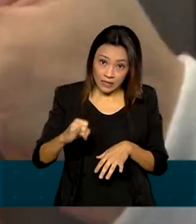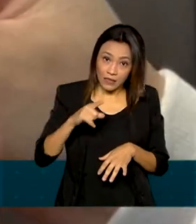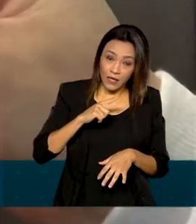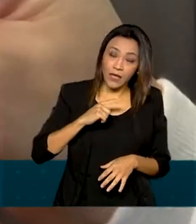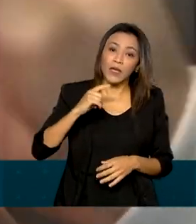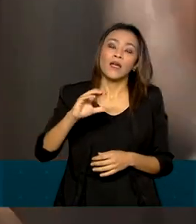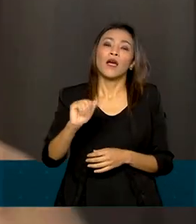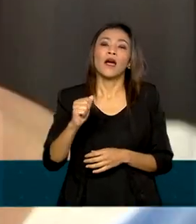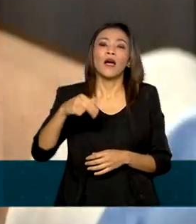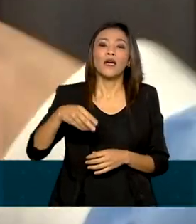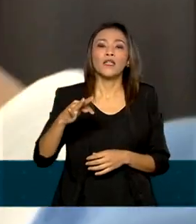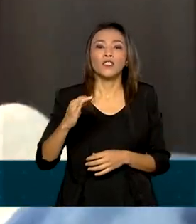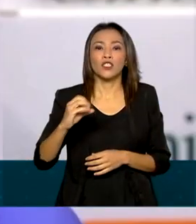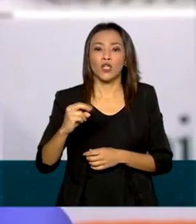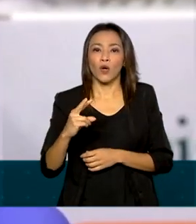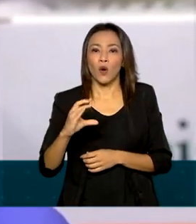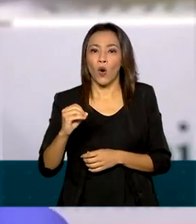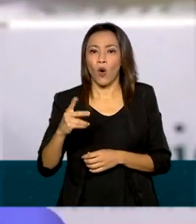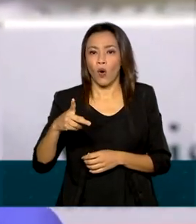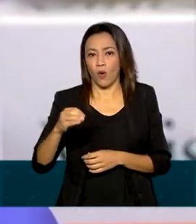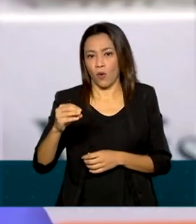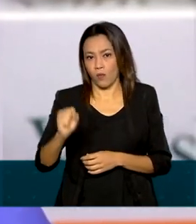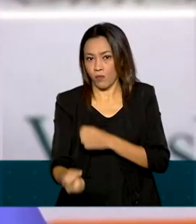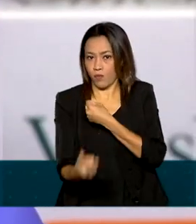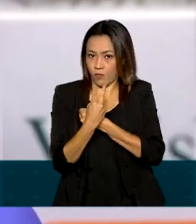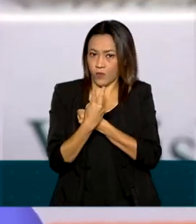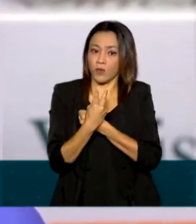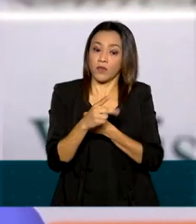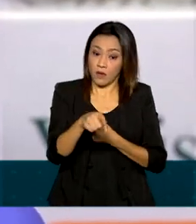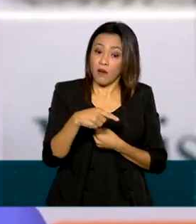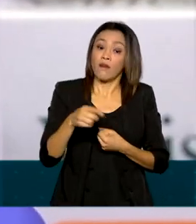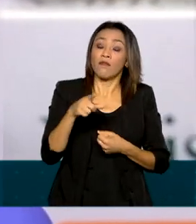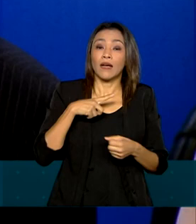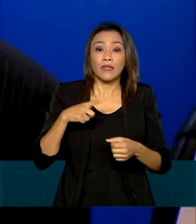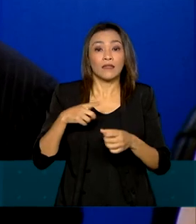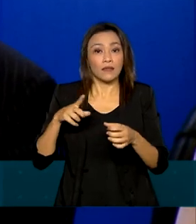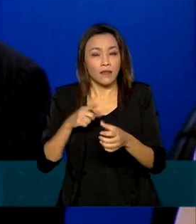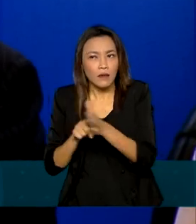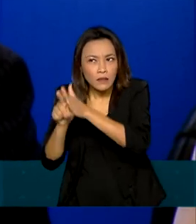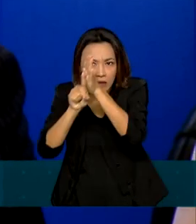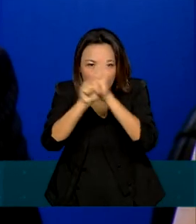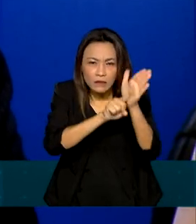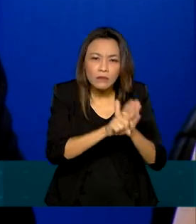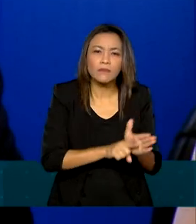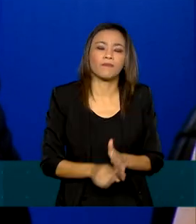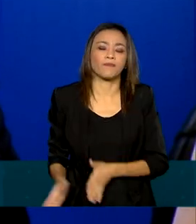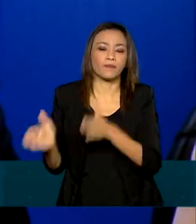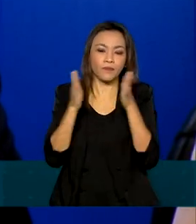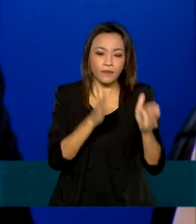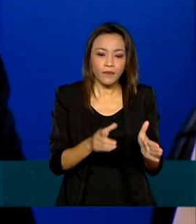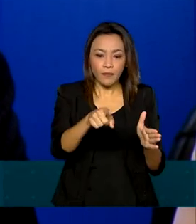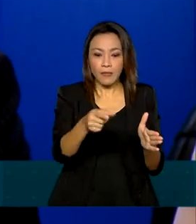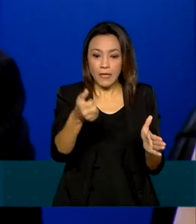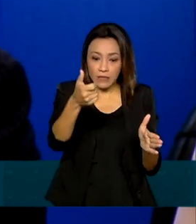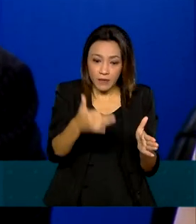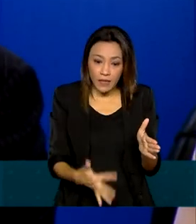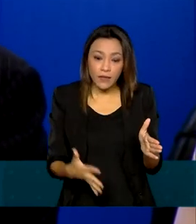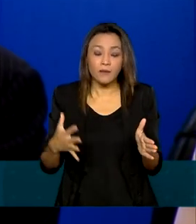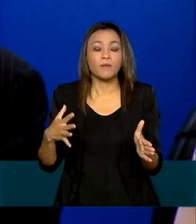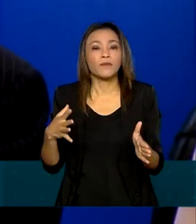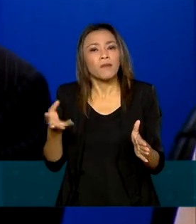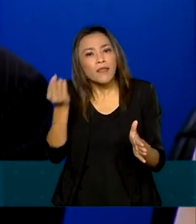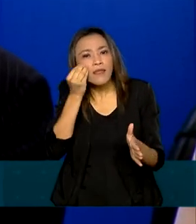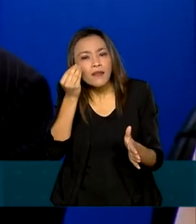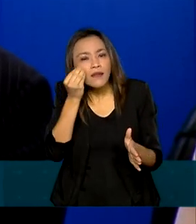Mais de 211 mil pessoas devem fazer parte do projeto. Entendemos que por uma estratégia de testagem